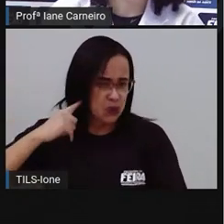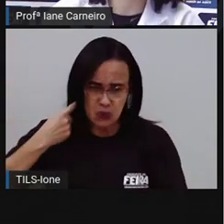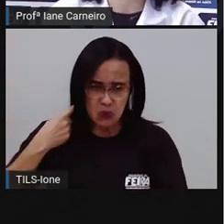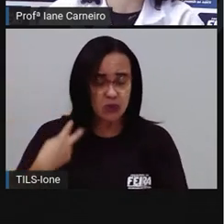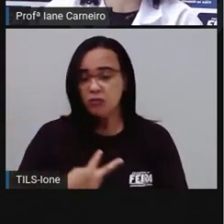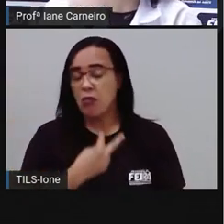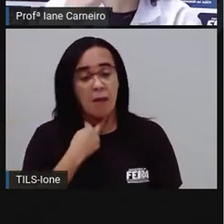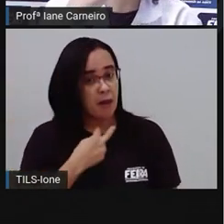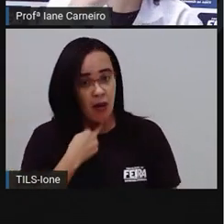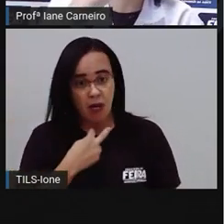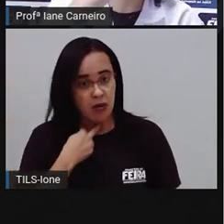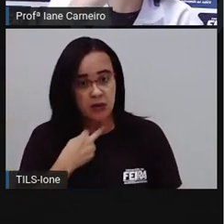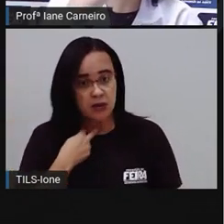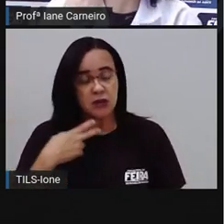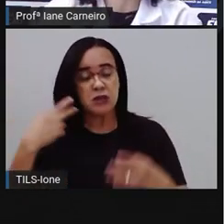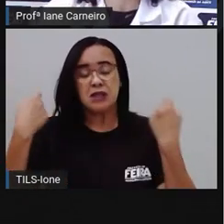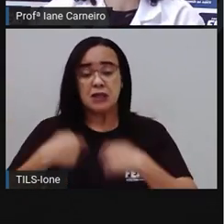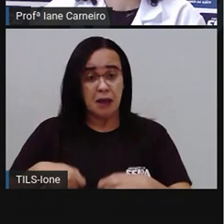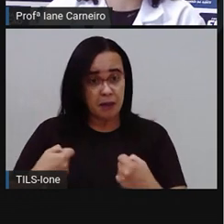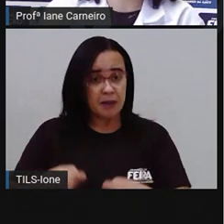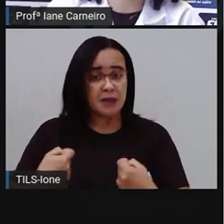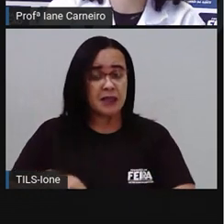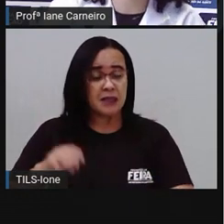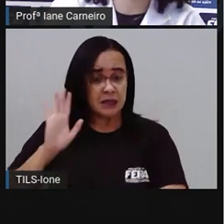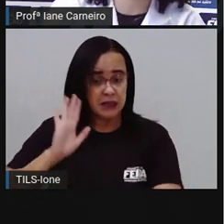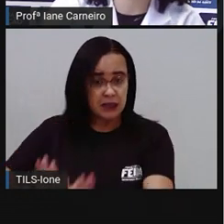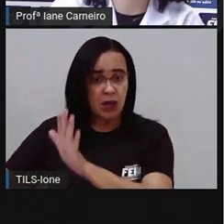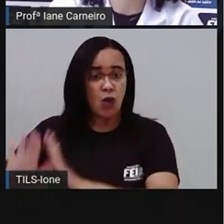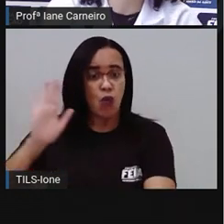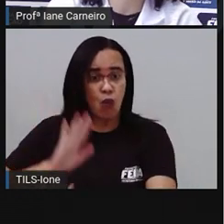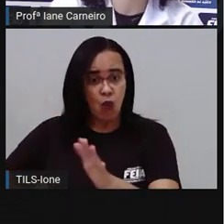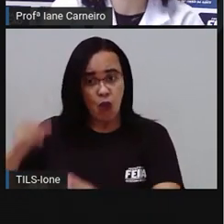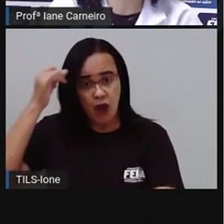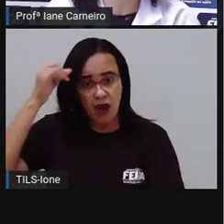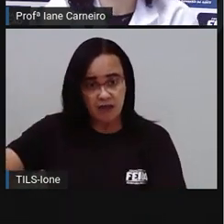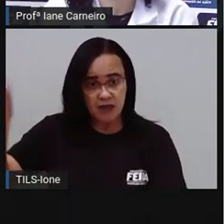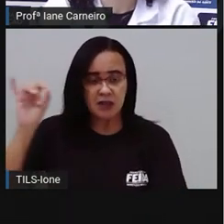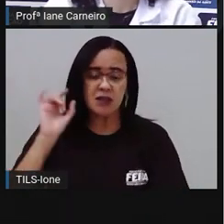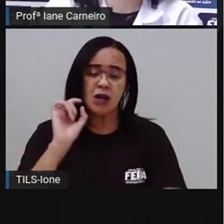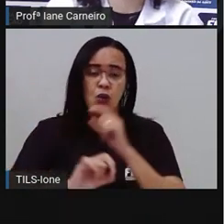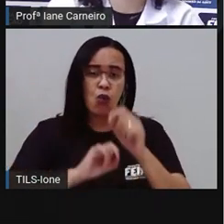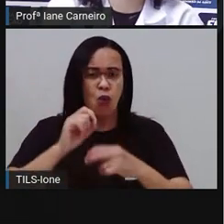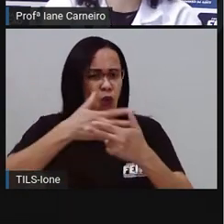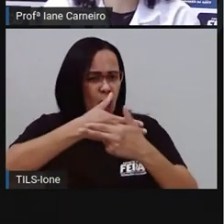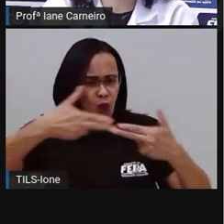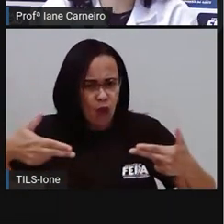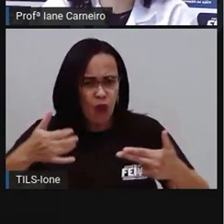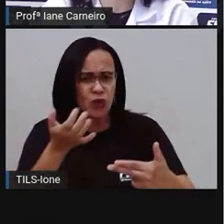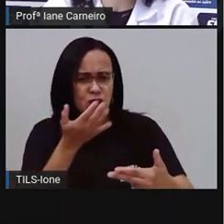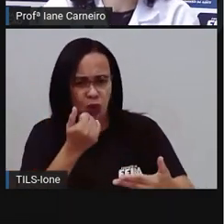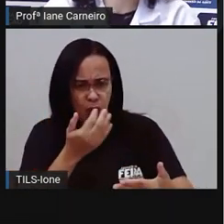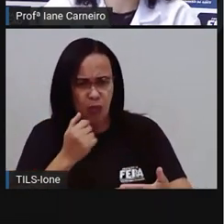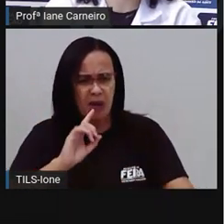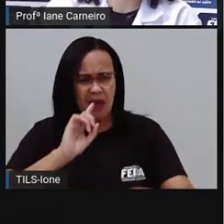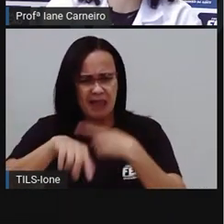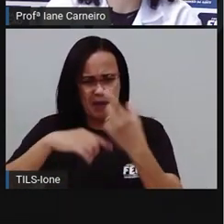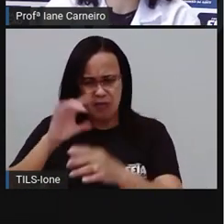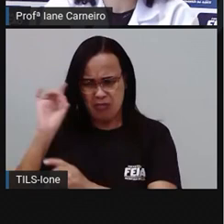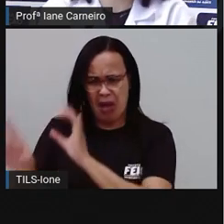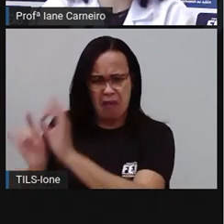armários, né? O resto de comida na geladeira, a gente tem que sempre estar jogando fora, né?